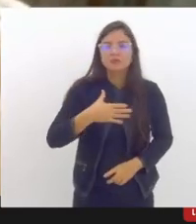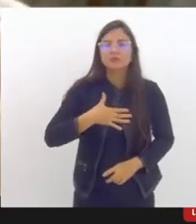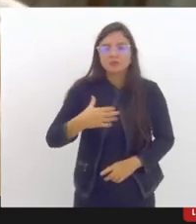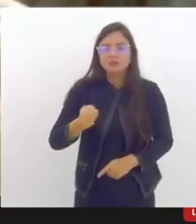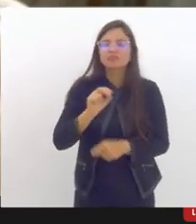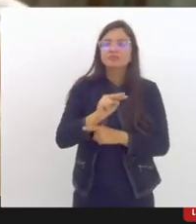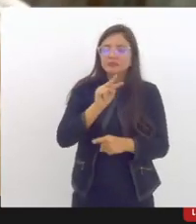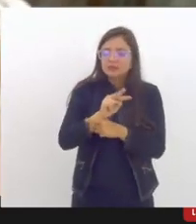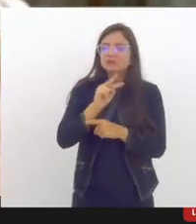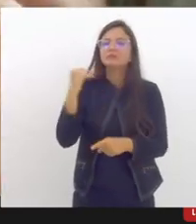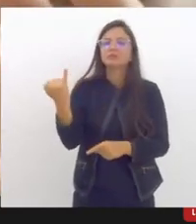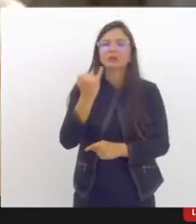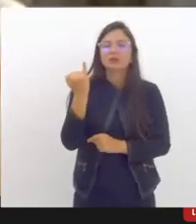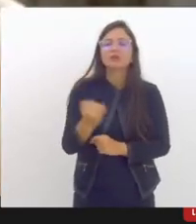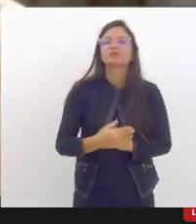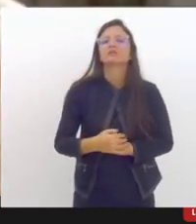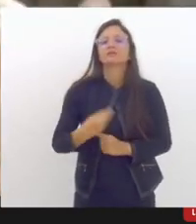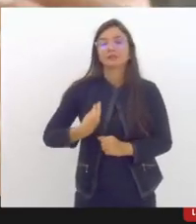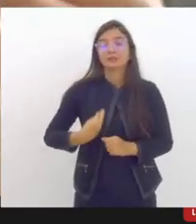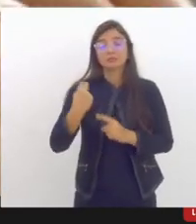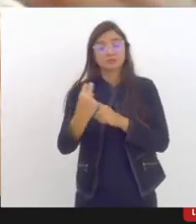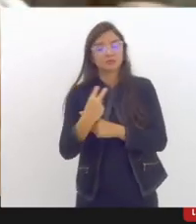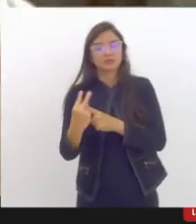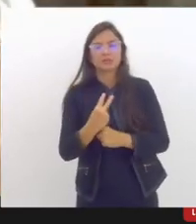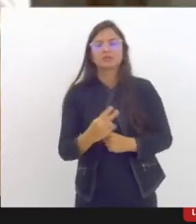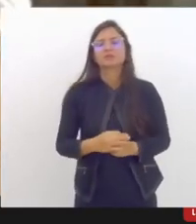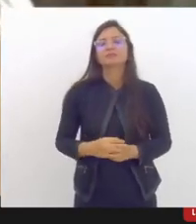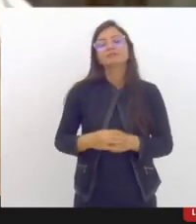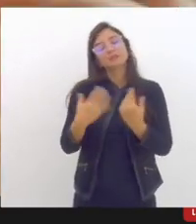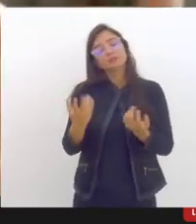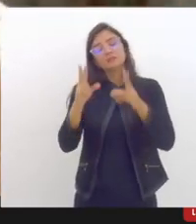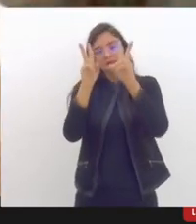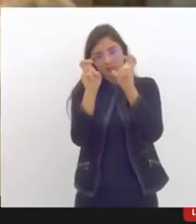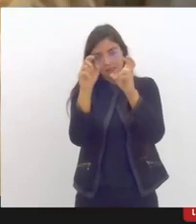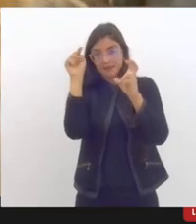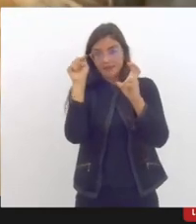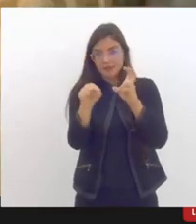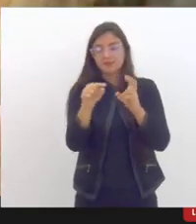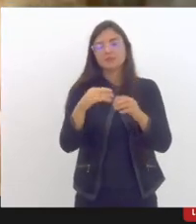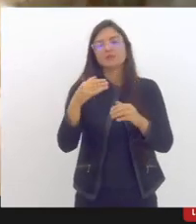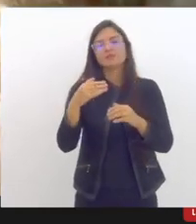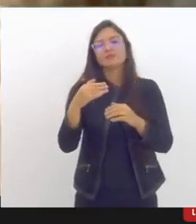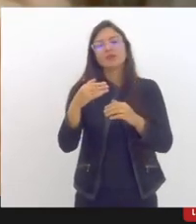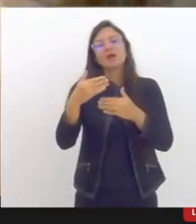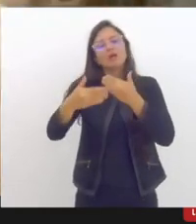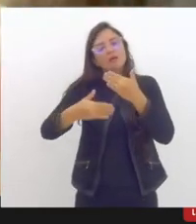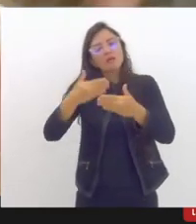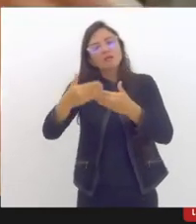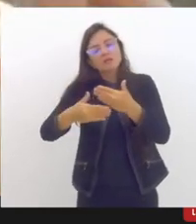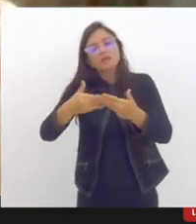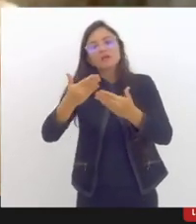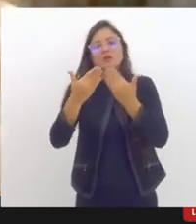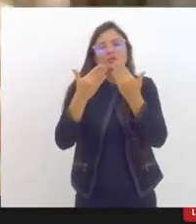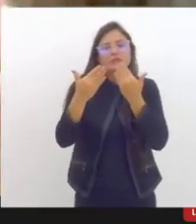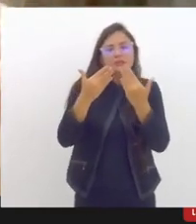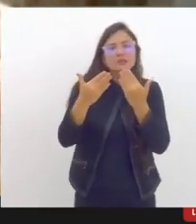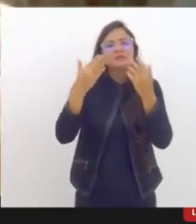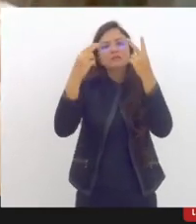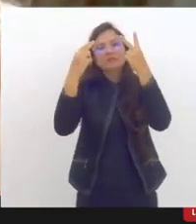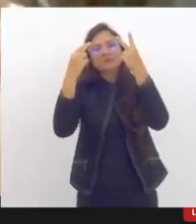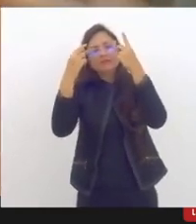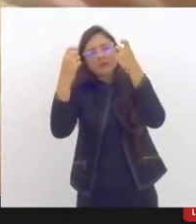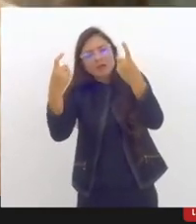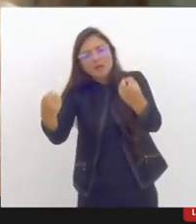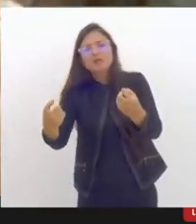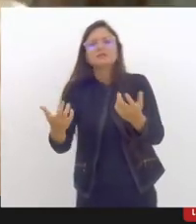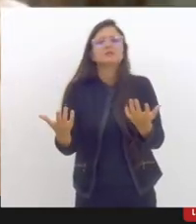crianças e adolescentes a gente pegava essa temática e ao longo do ano ia conversando sobre conflitos sobre violência sobre